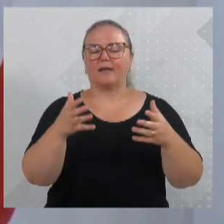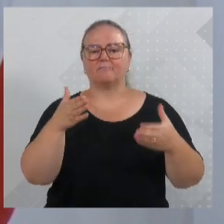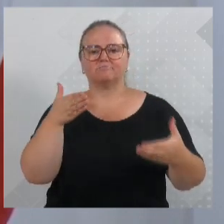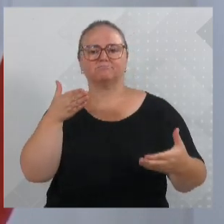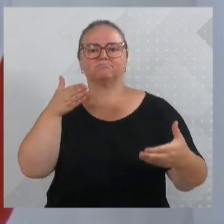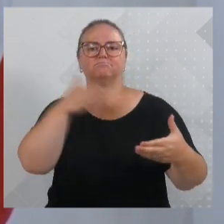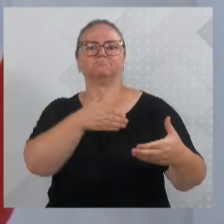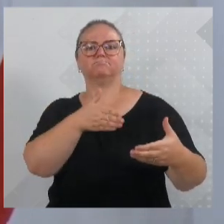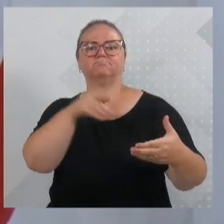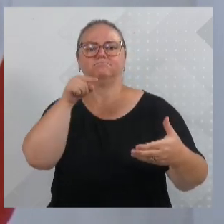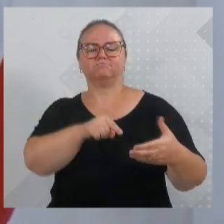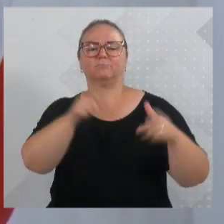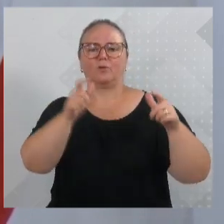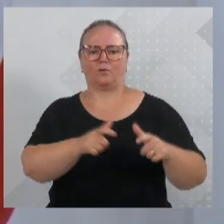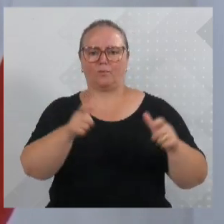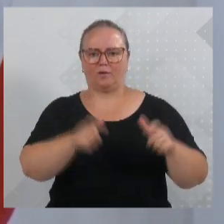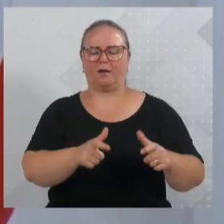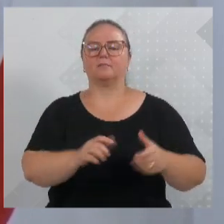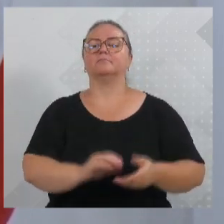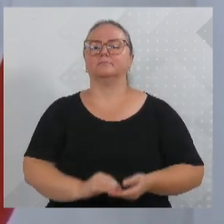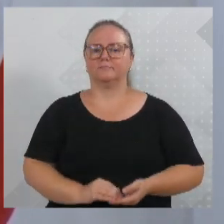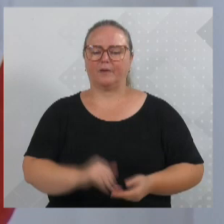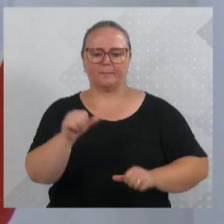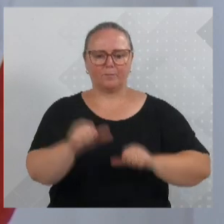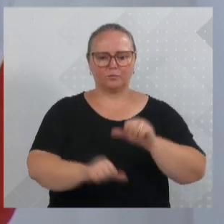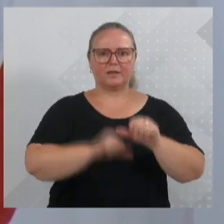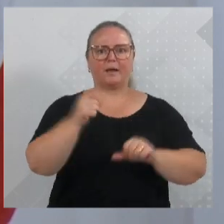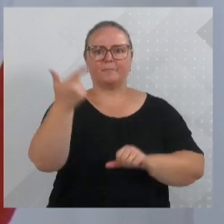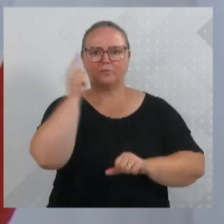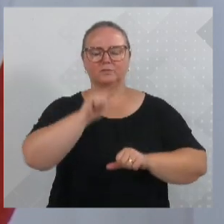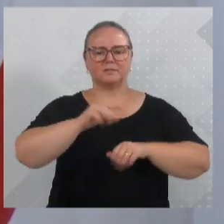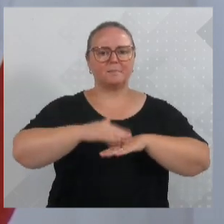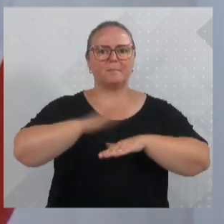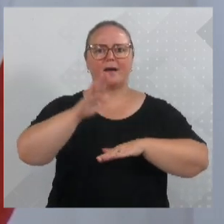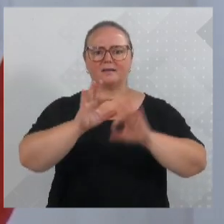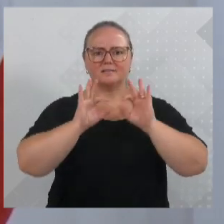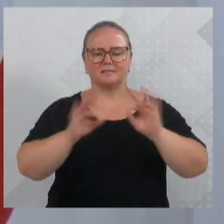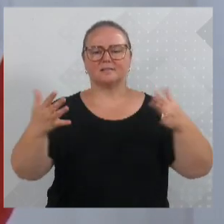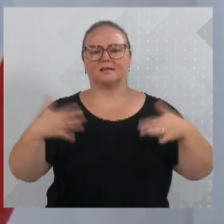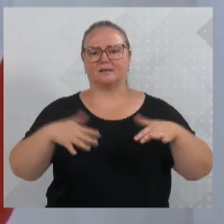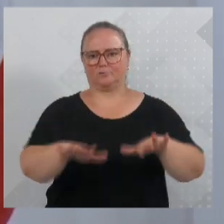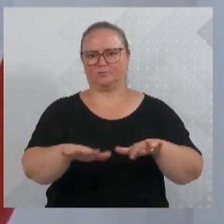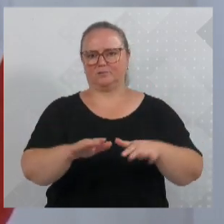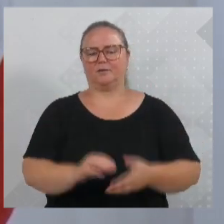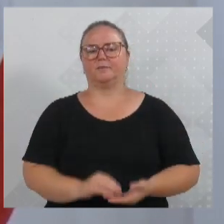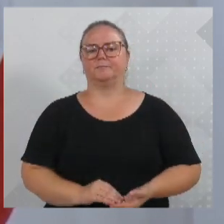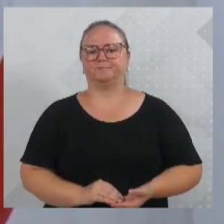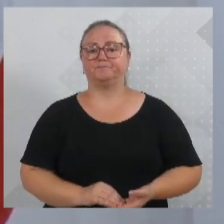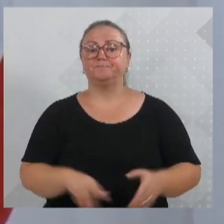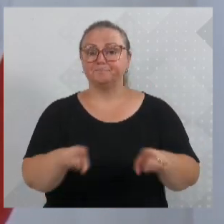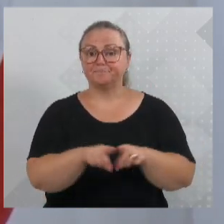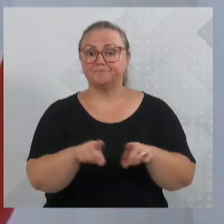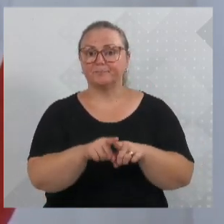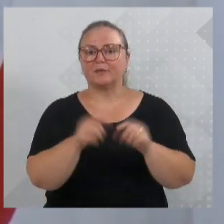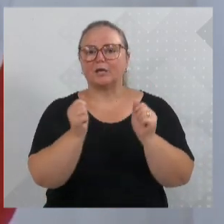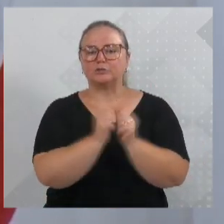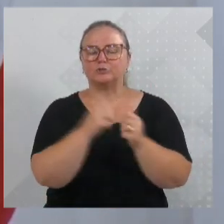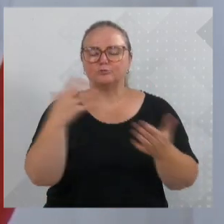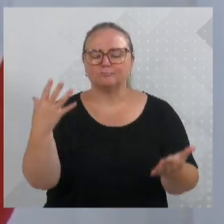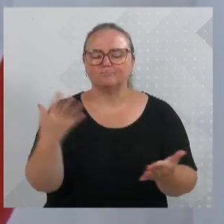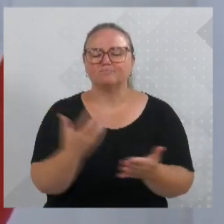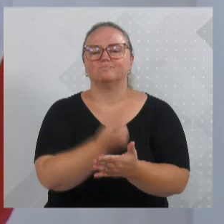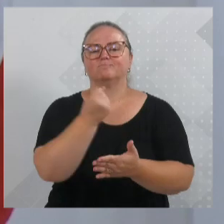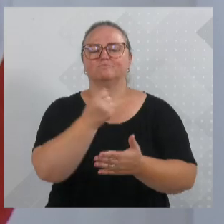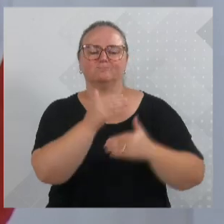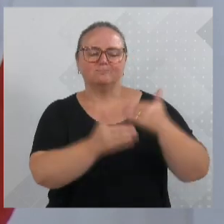modificações para se tornar ainda mais inclusiva. E pude ontem, e participamos também do processo de conquistas, como muitos aqui